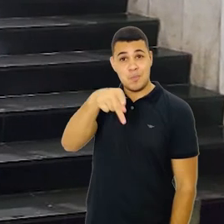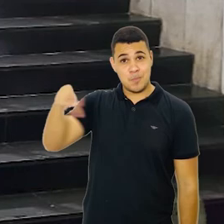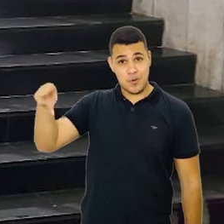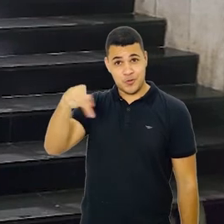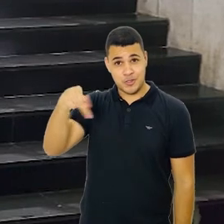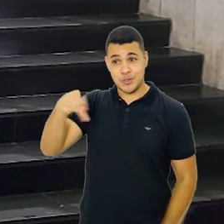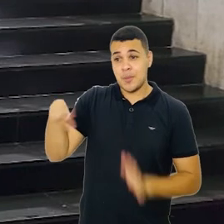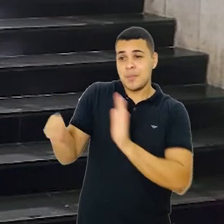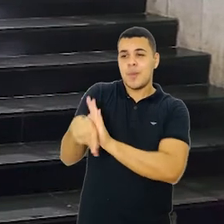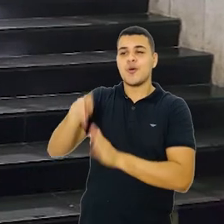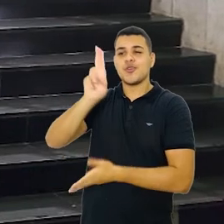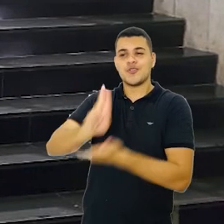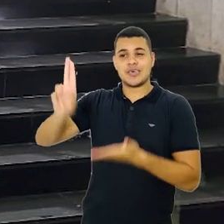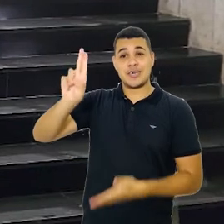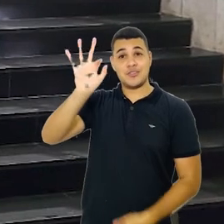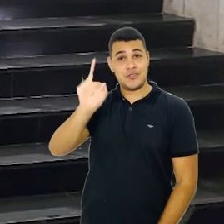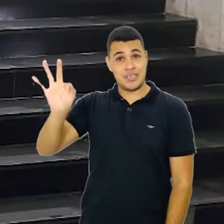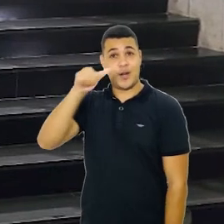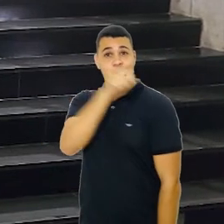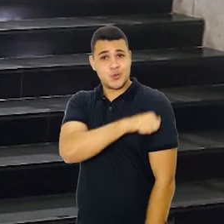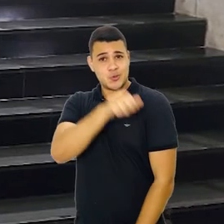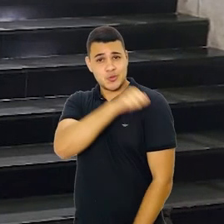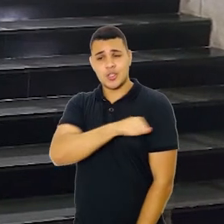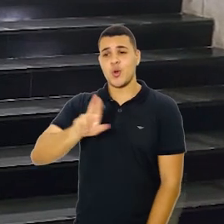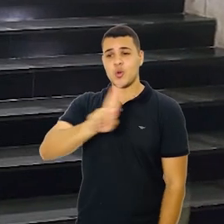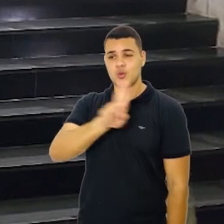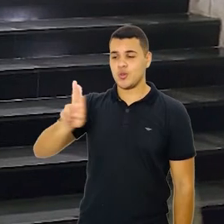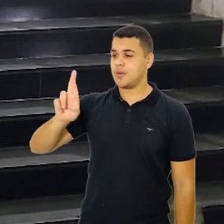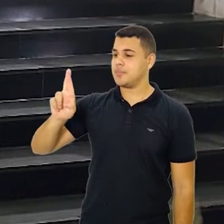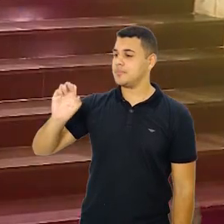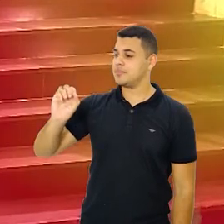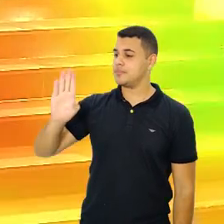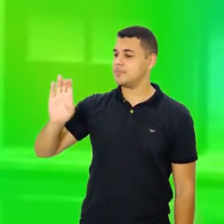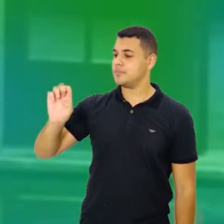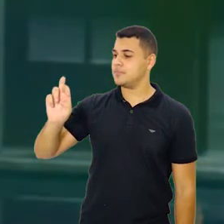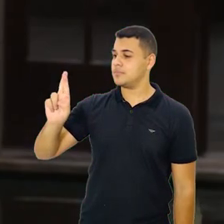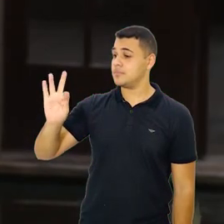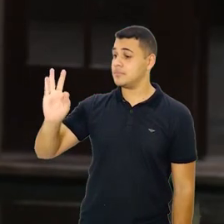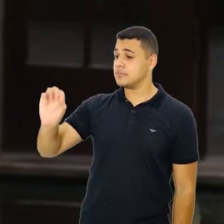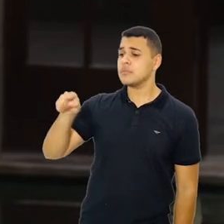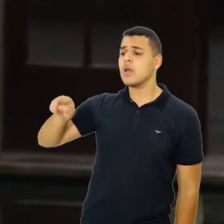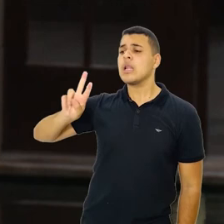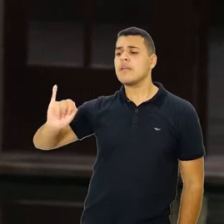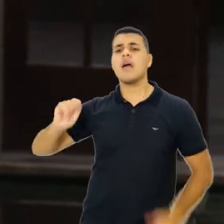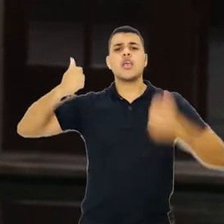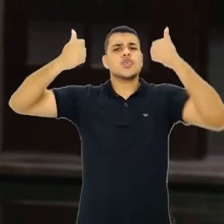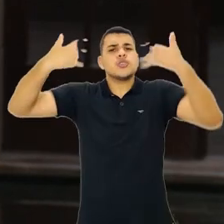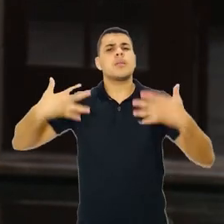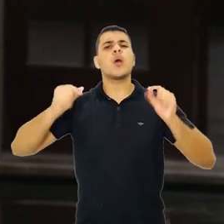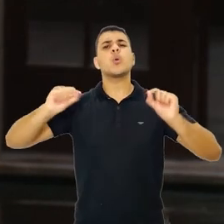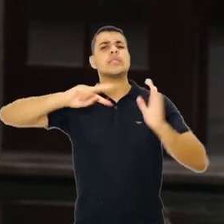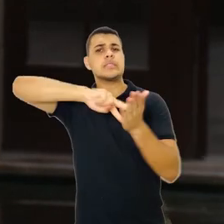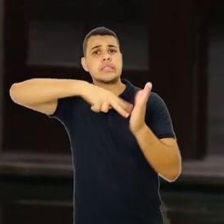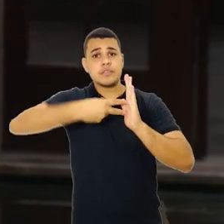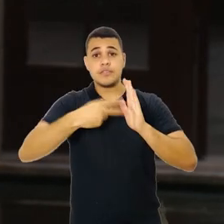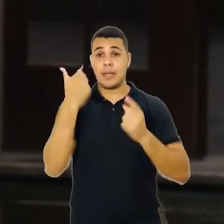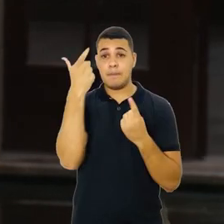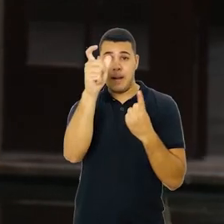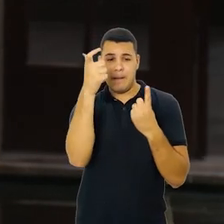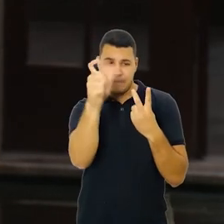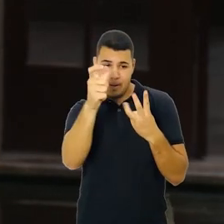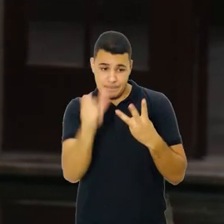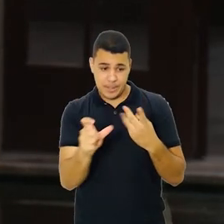sanitária. Hoje, em nossa primeira aula, o professor da Universidade Federal do Rio de Janeiro,